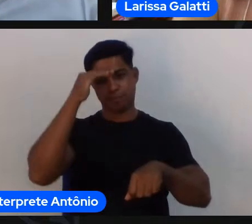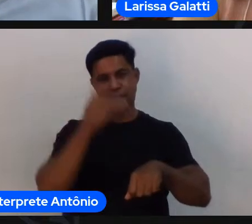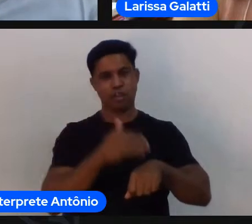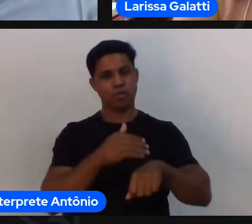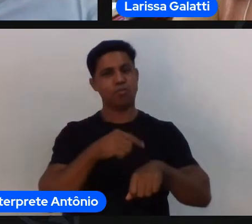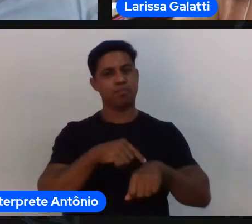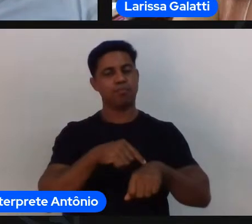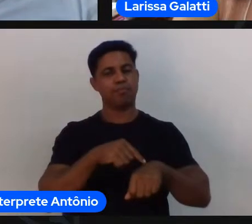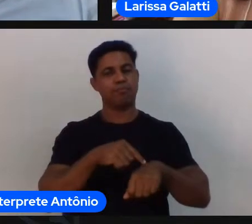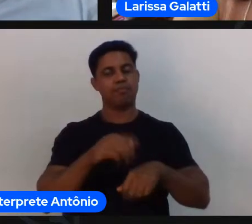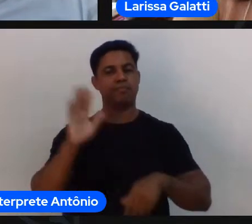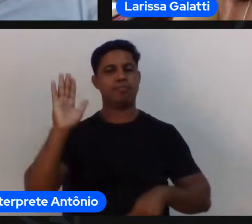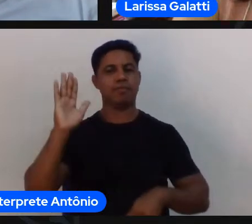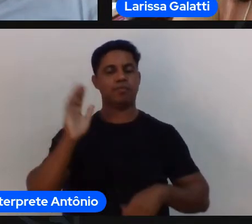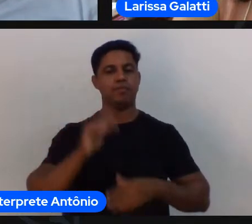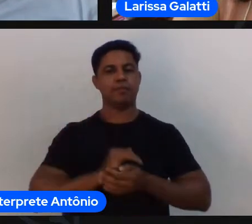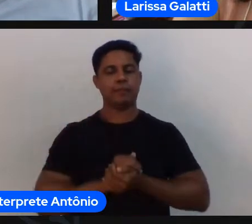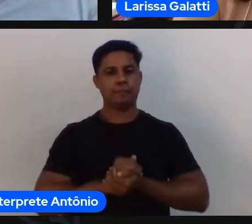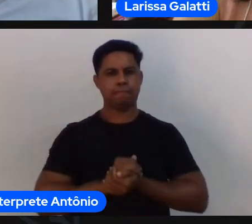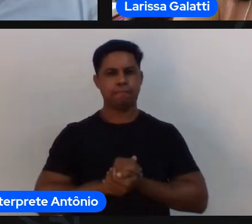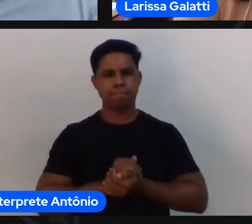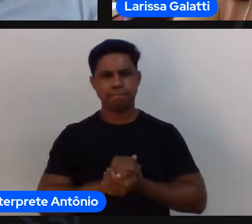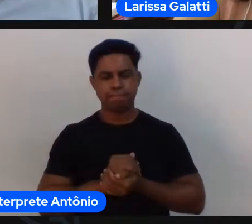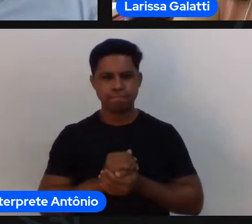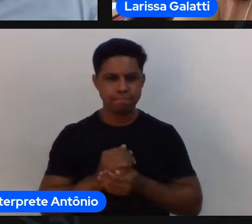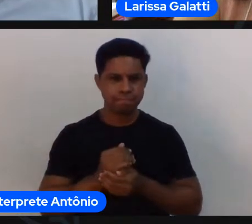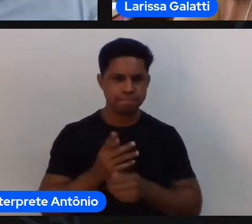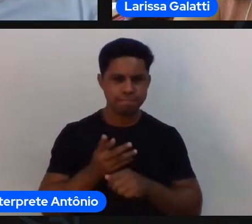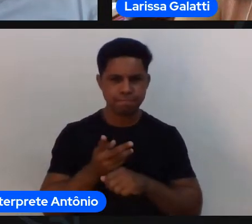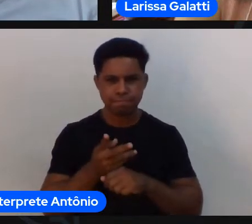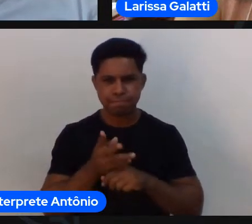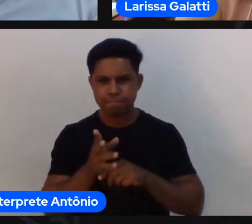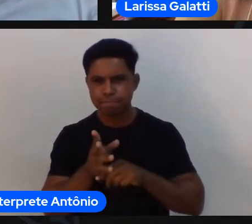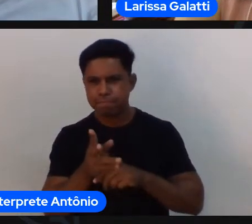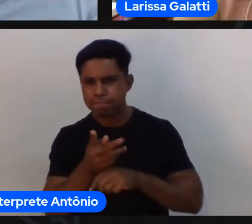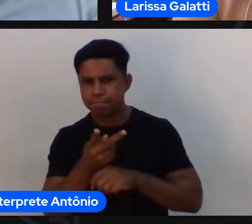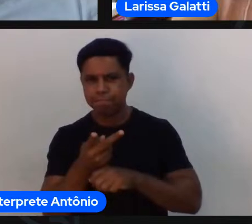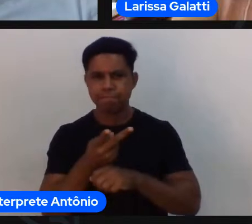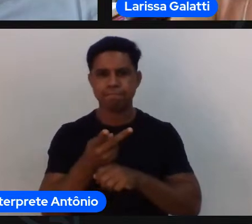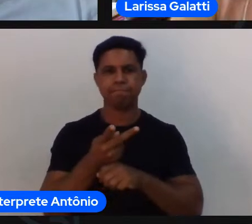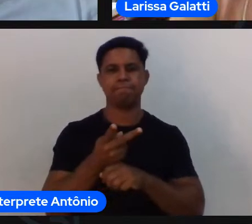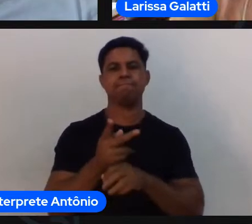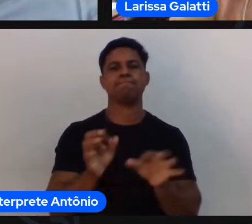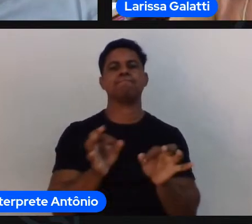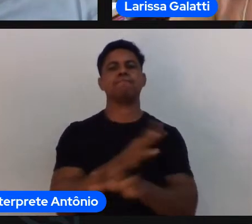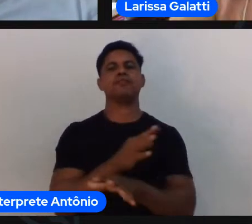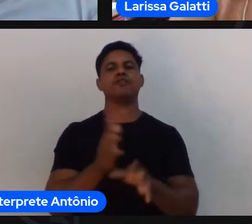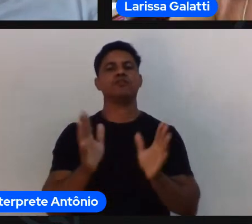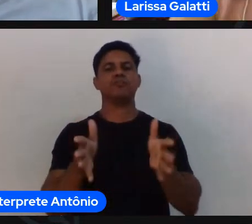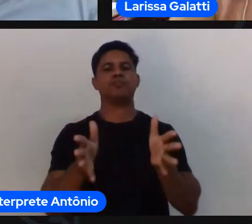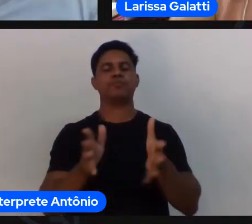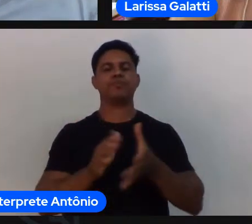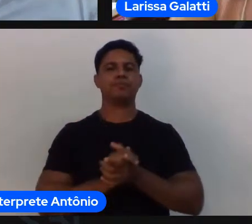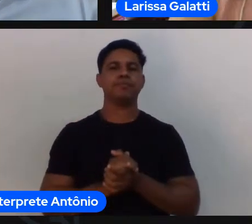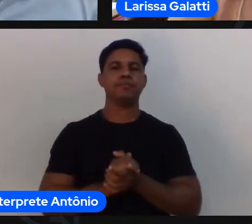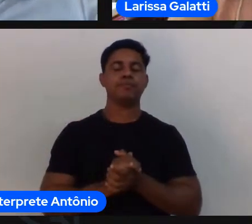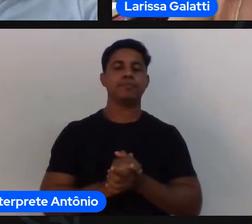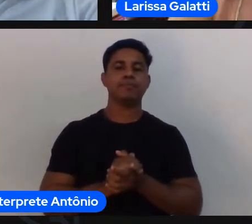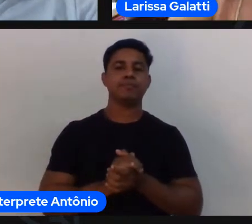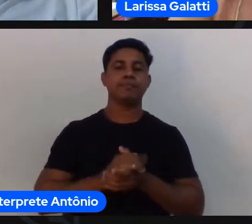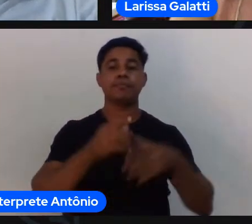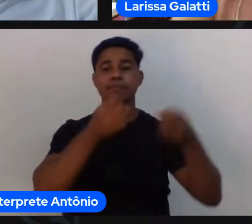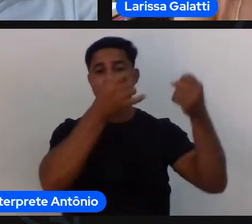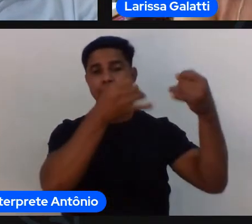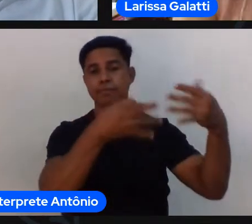pronto tá aqui deixa eu vir agora aqui aqui pronto bom a gente fala muito de valorizar a cultura da